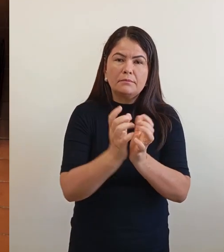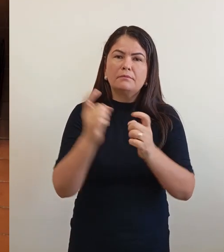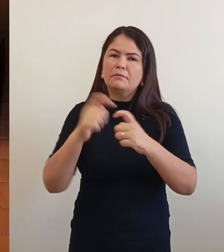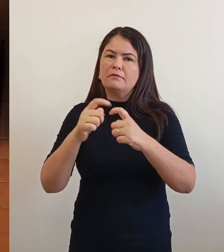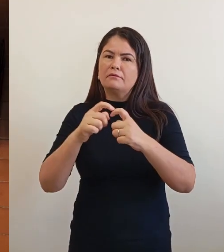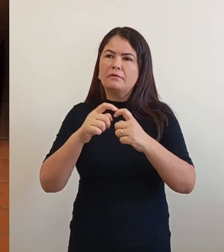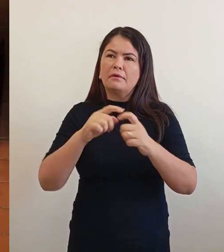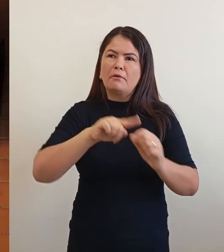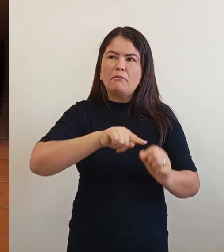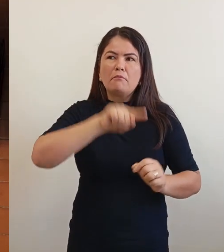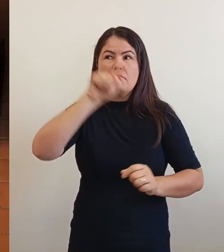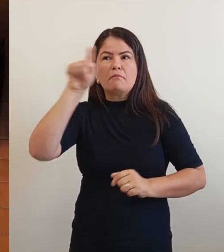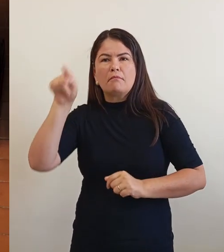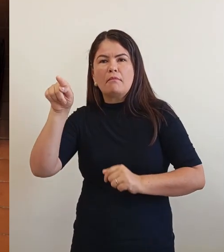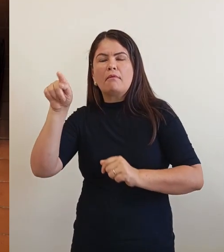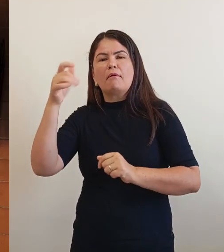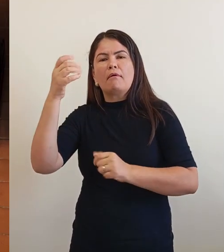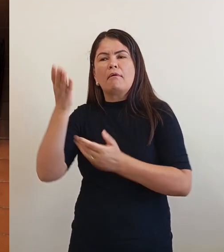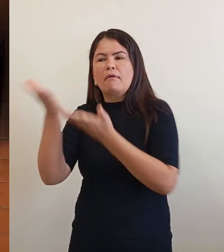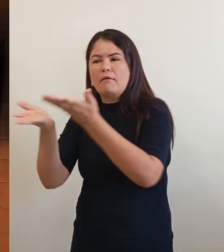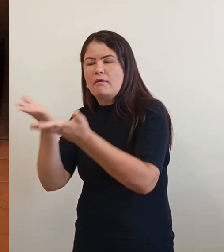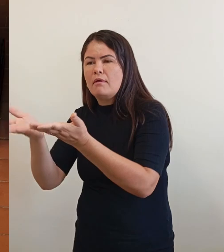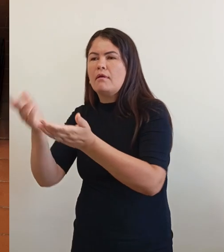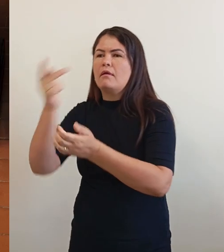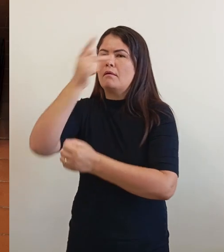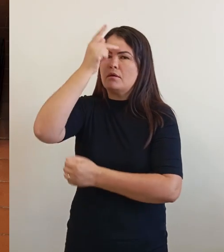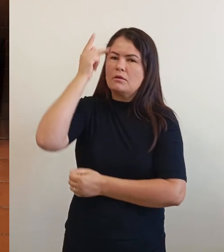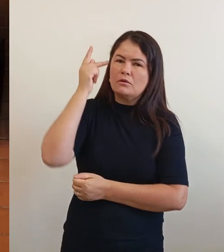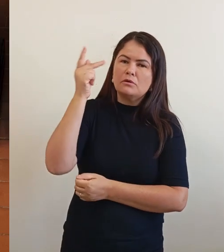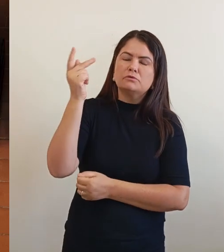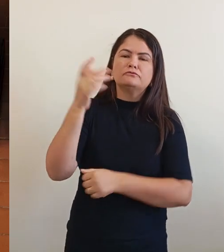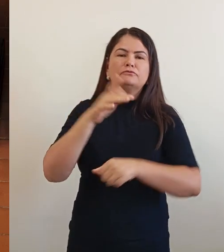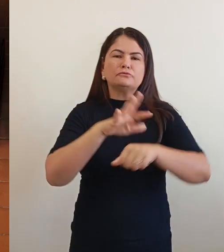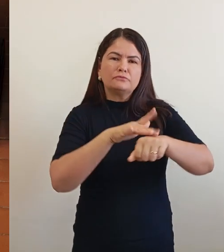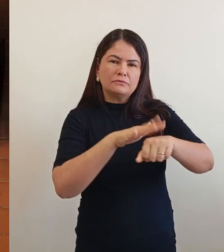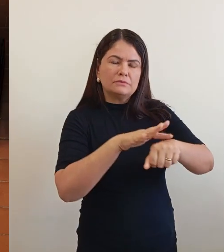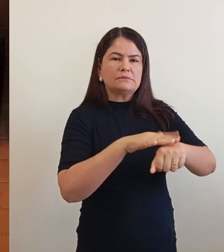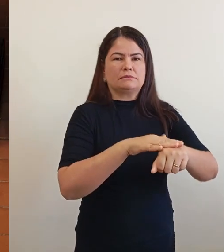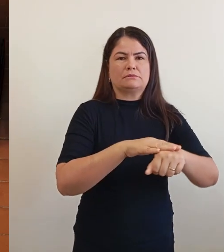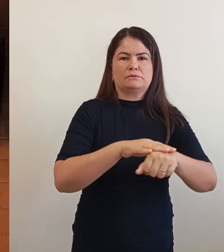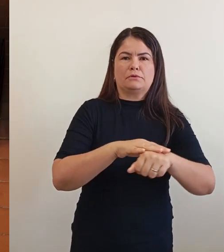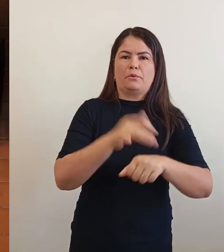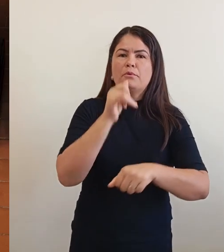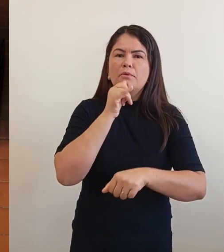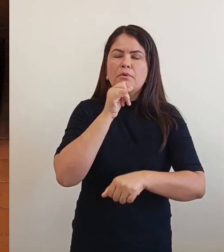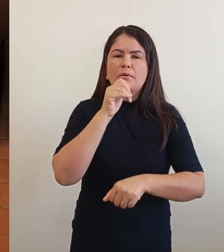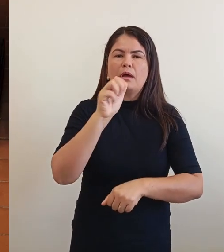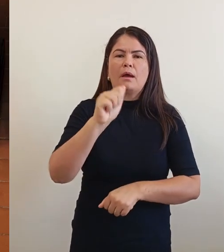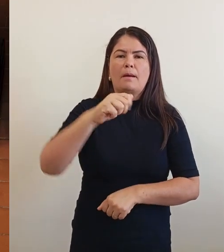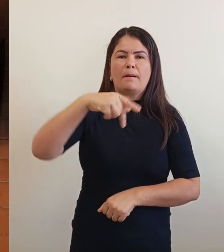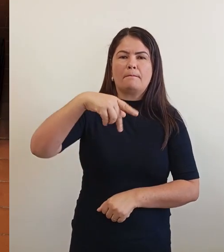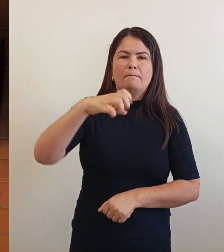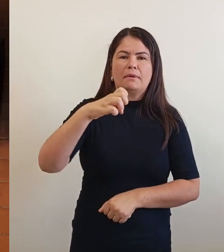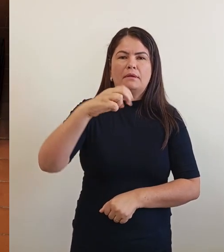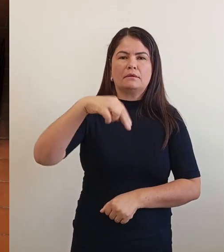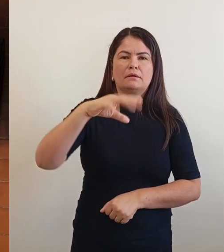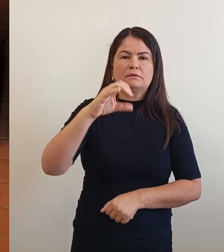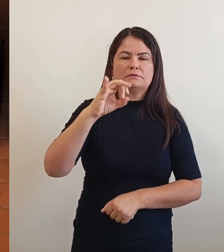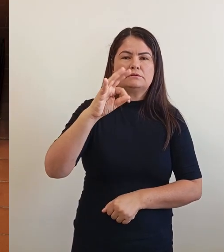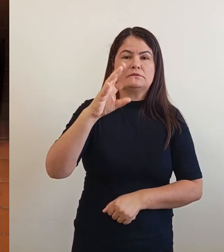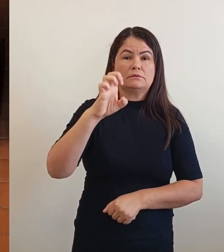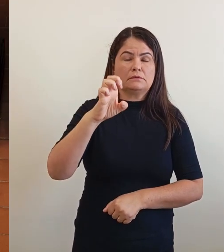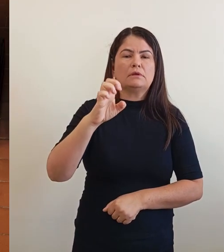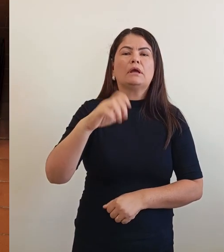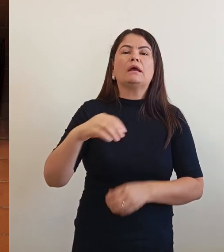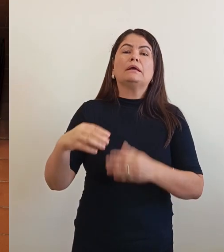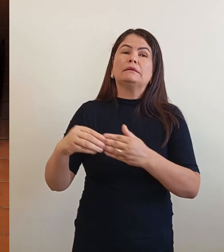apendicídio, encaminha imediatamente para o hospital. Agora, não puxando muito, pegando